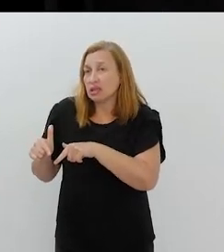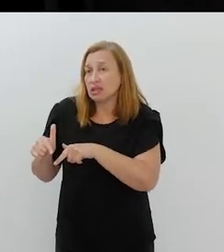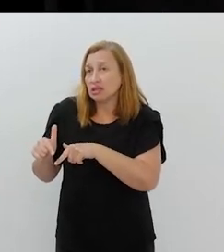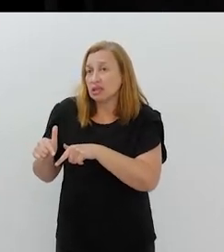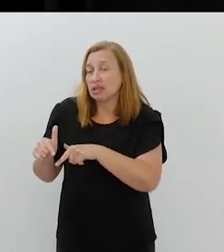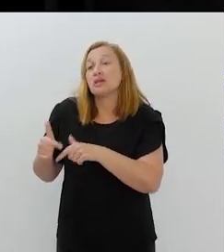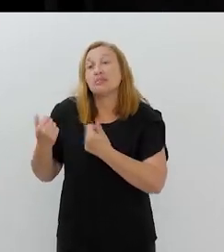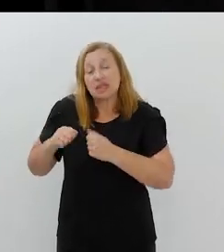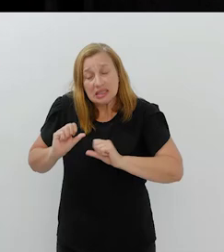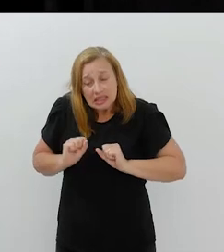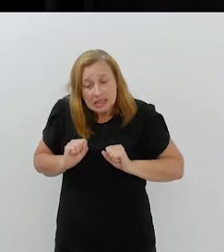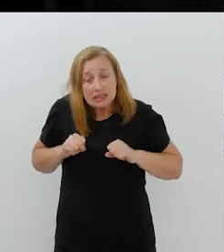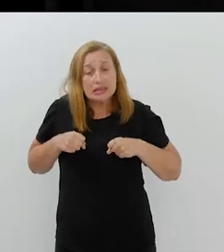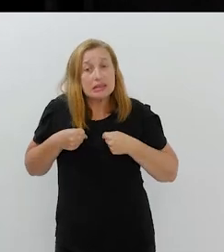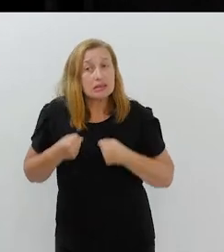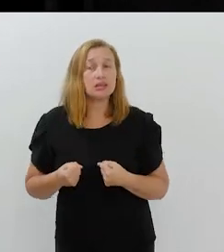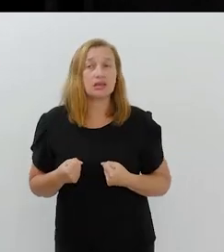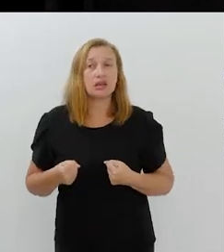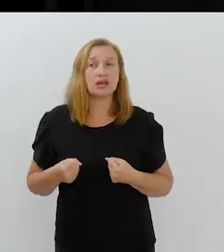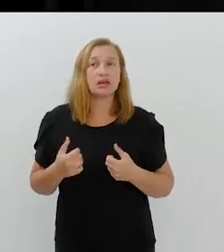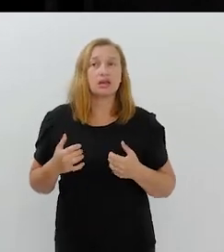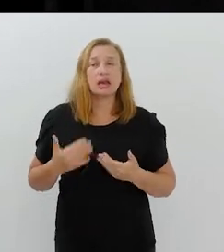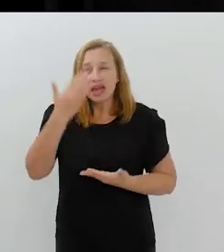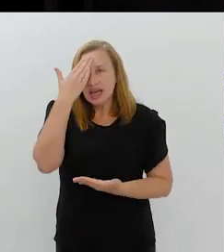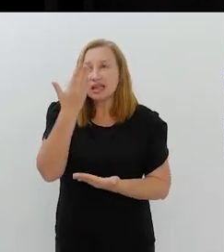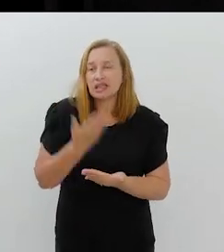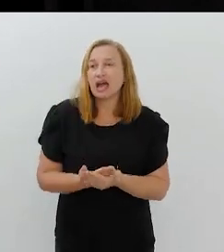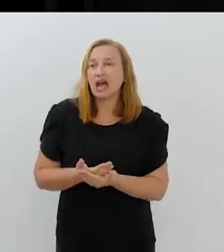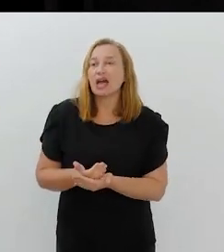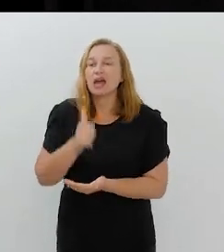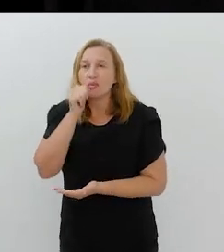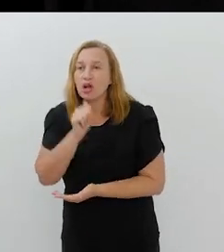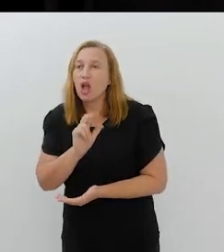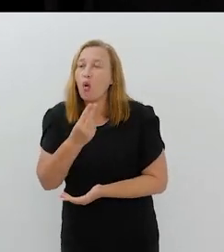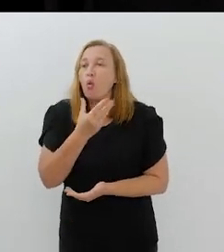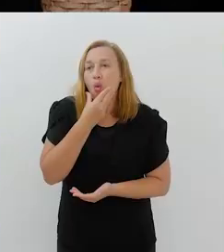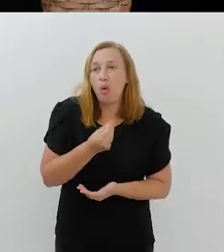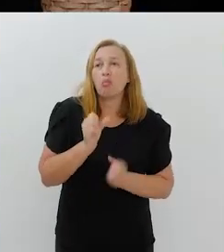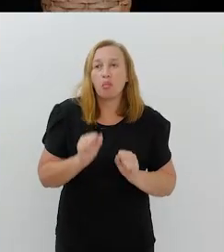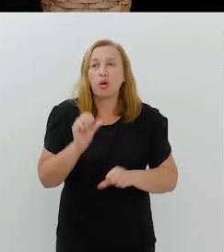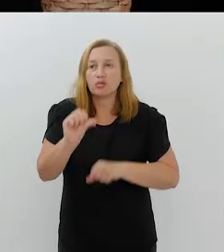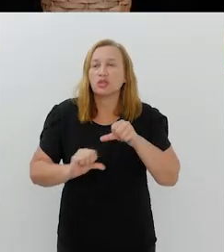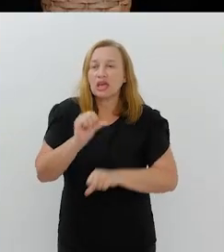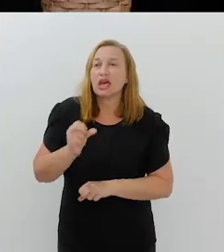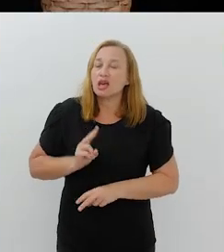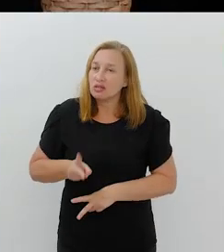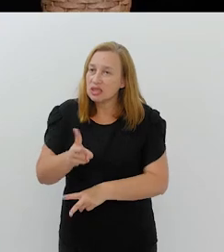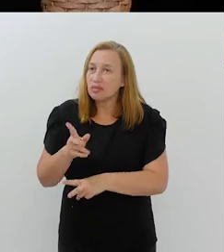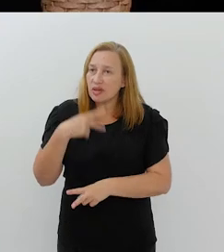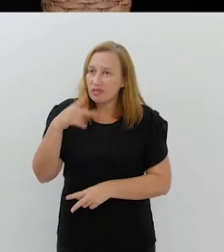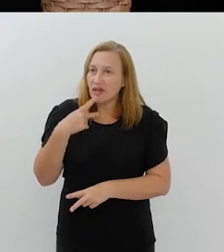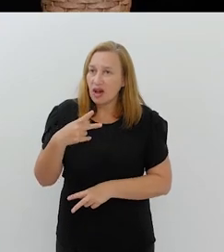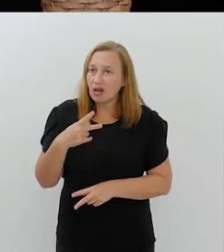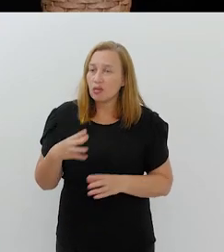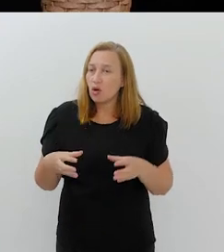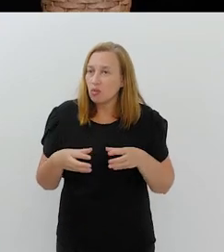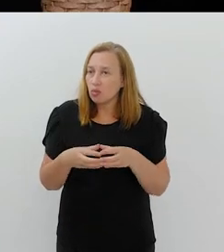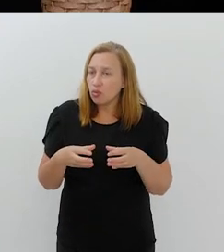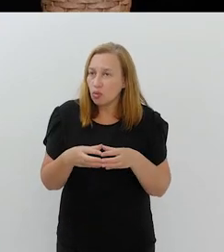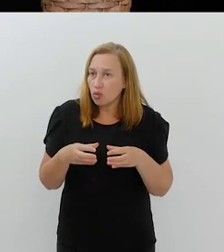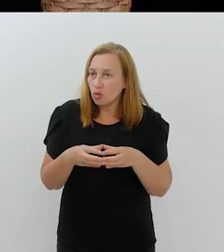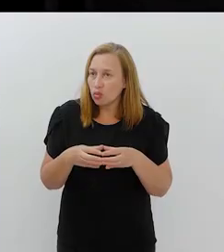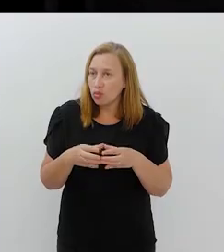exercício, ele tem que se dedicar, ele tem que acreditar que esse homem, essa mulher, pode mudar.